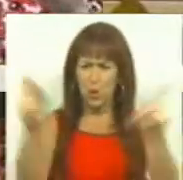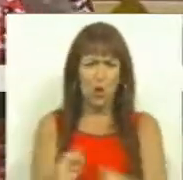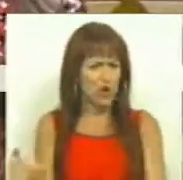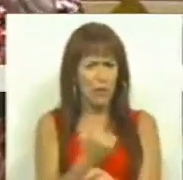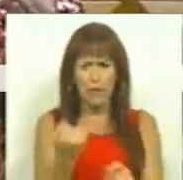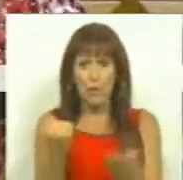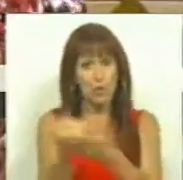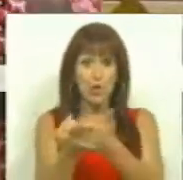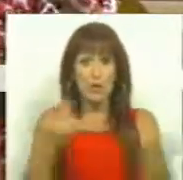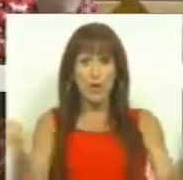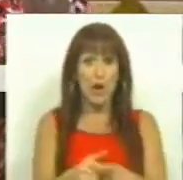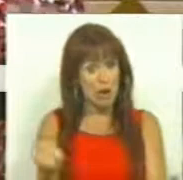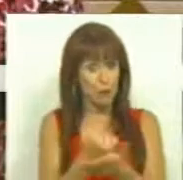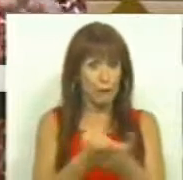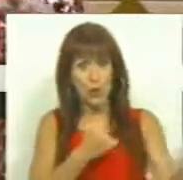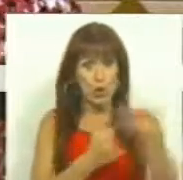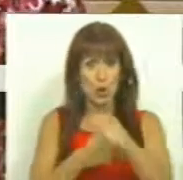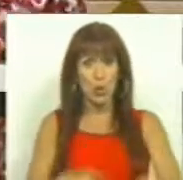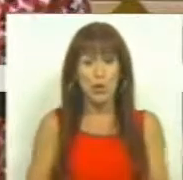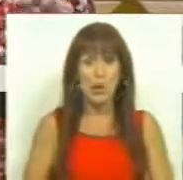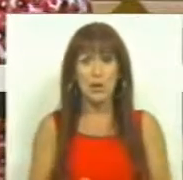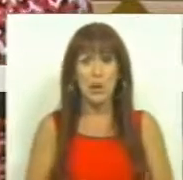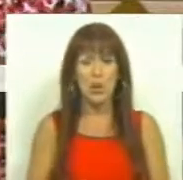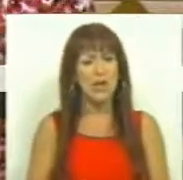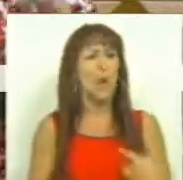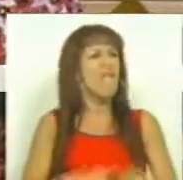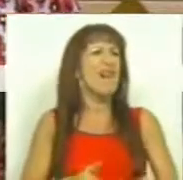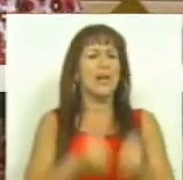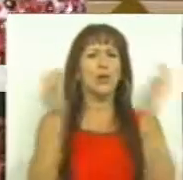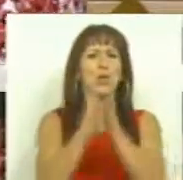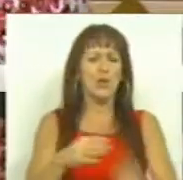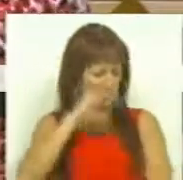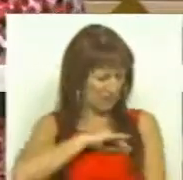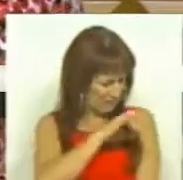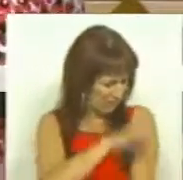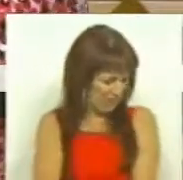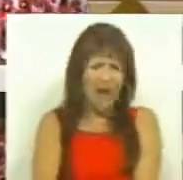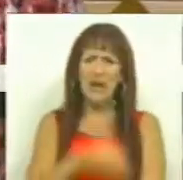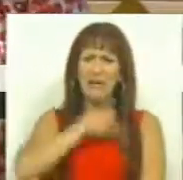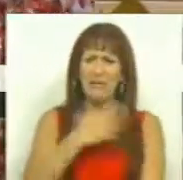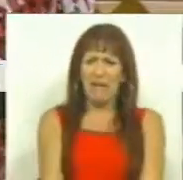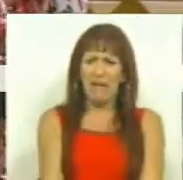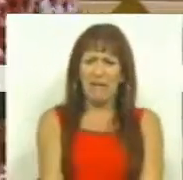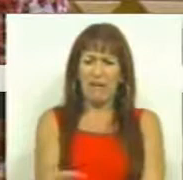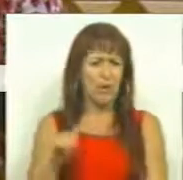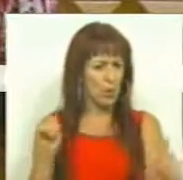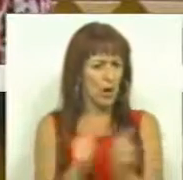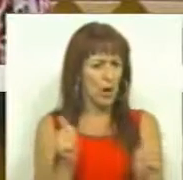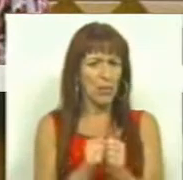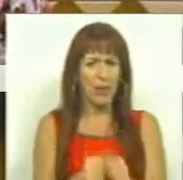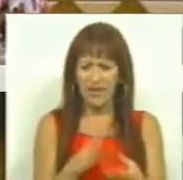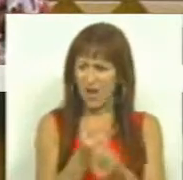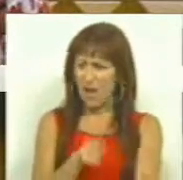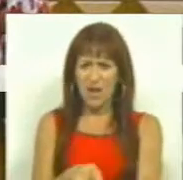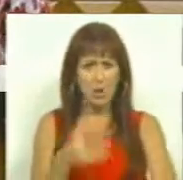funcionários, dos funcionários que são pau para toda a obra e recebem uma miséria de salário até no acompanhamento a estas